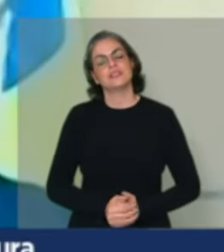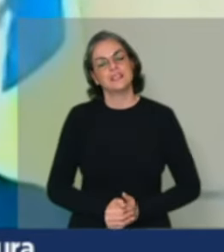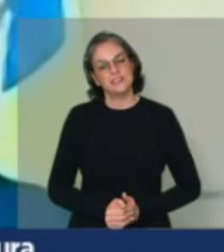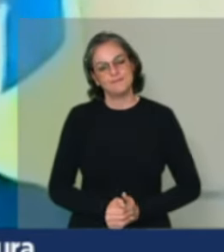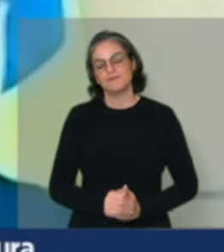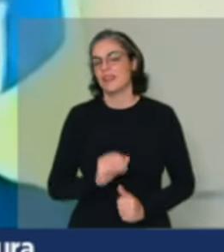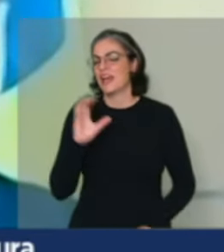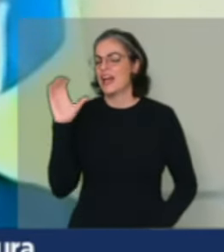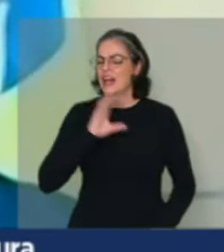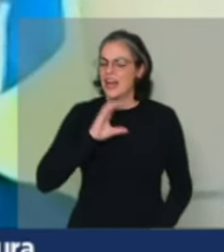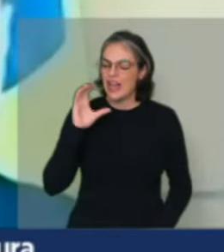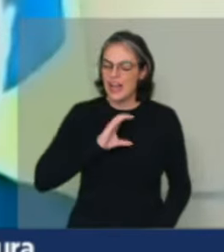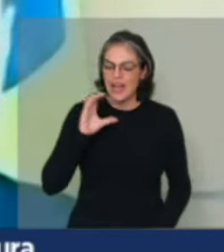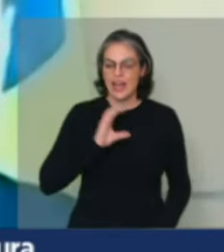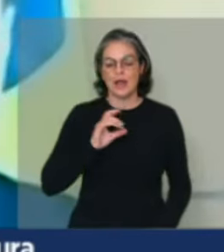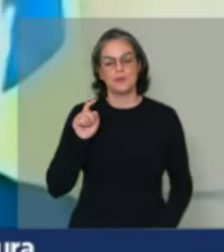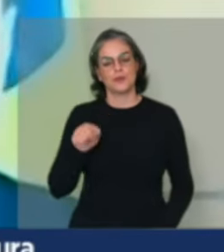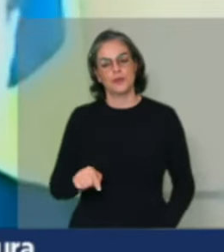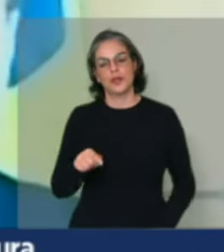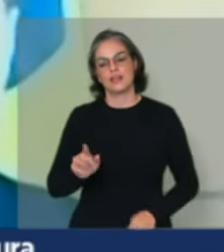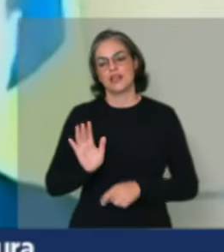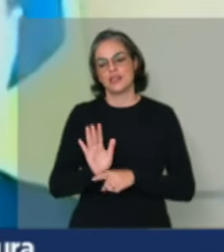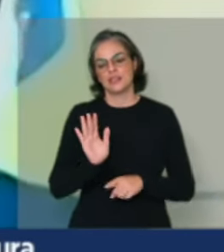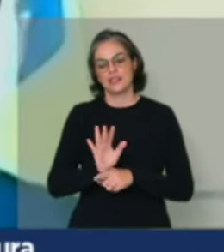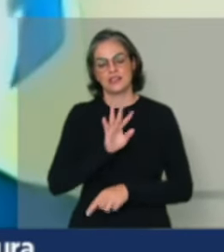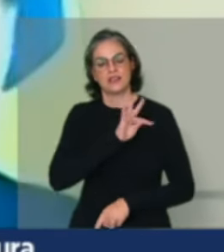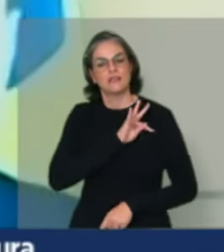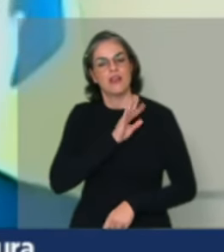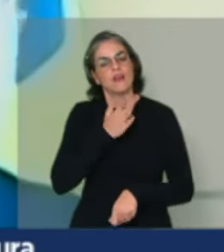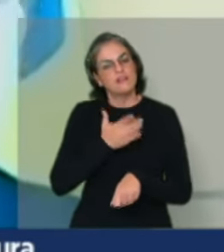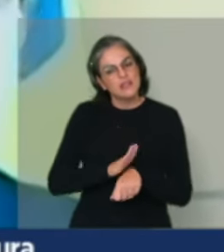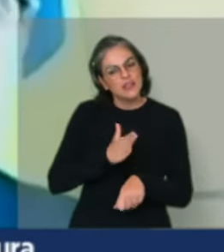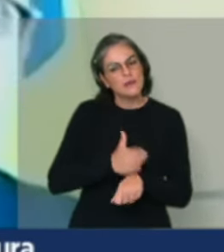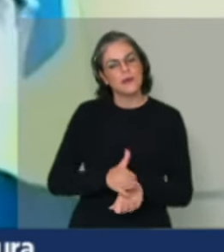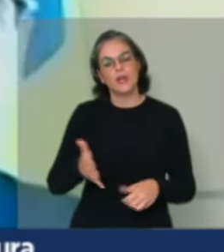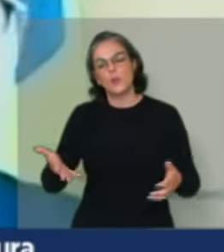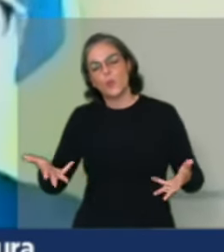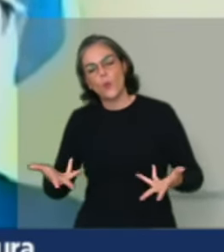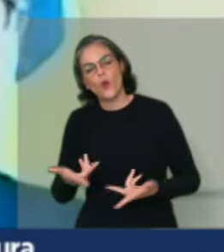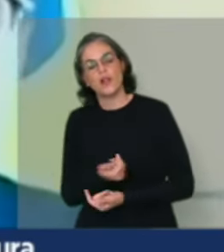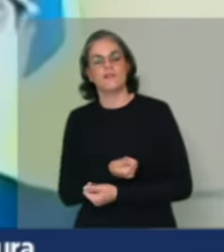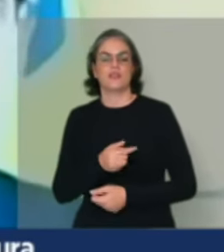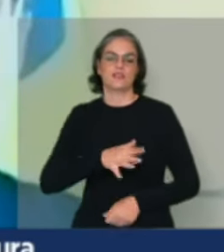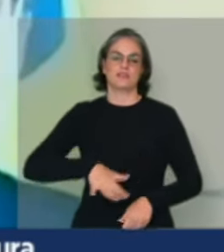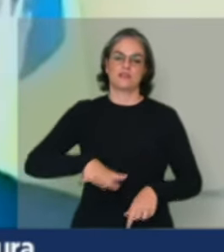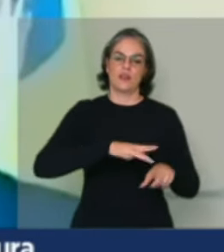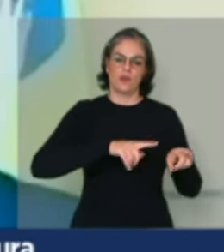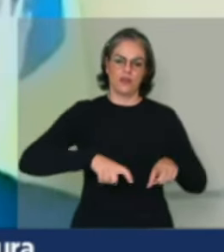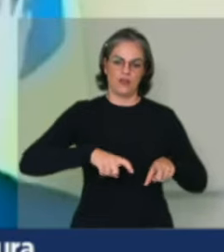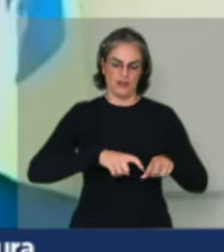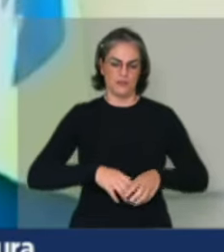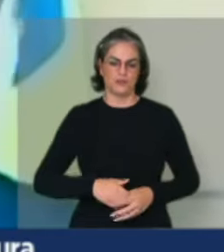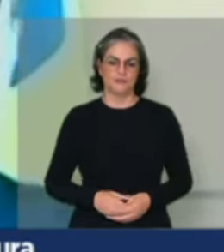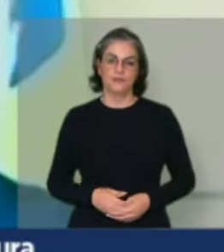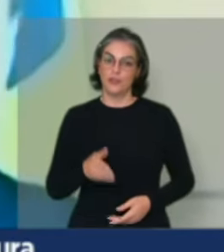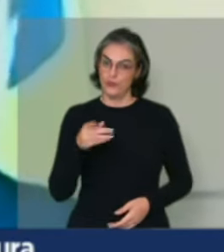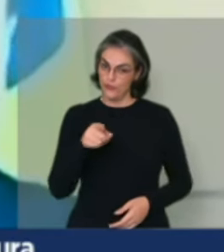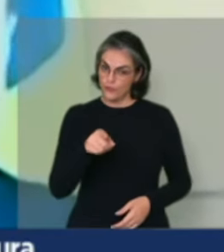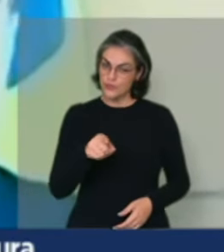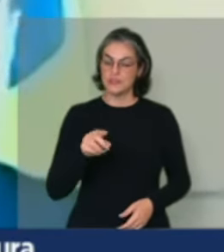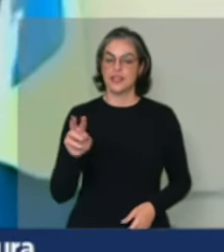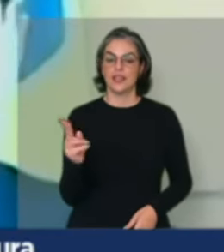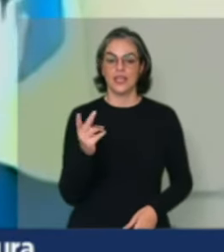rapidamente essa assistência técnica, esse treinamento, essa qualificação no campo. Isso, Heitor, você que está aí dentro da casa,